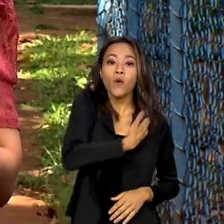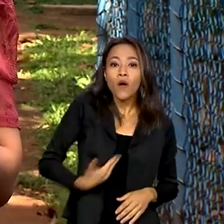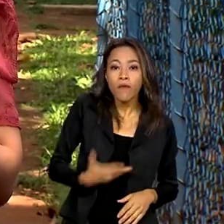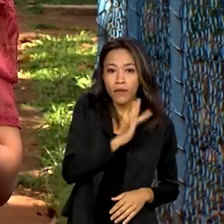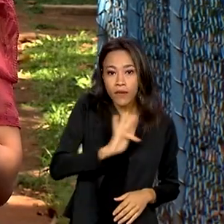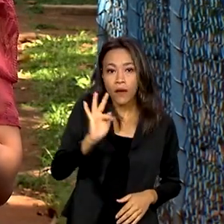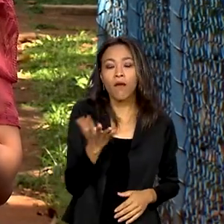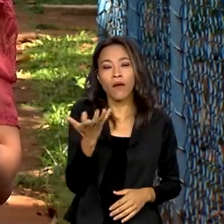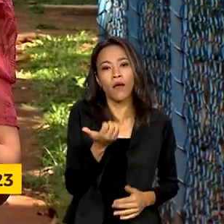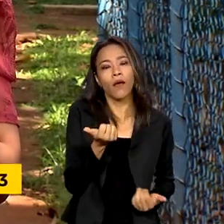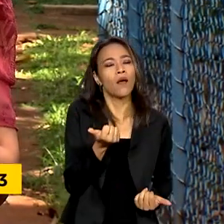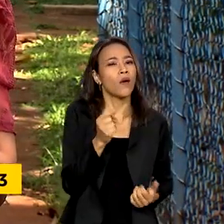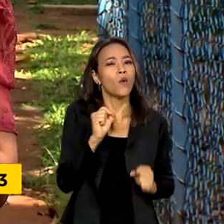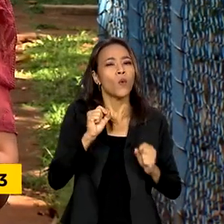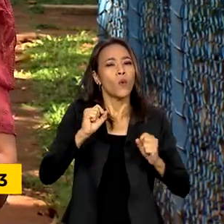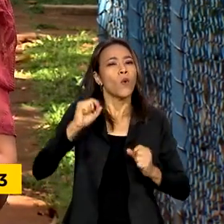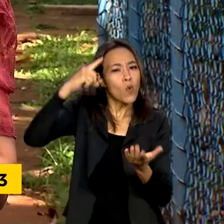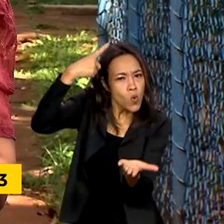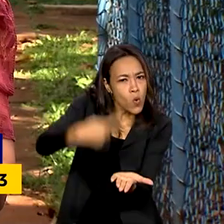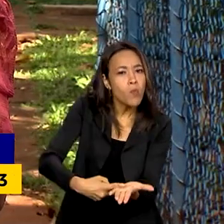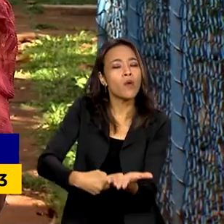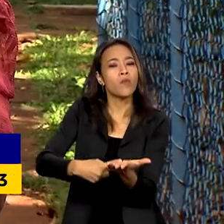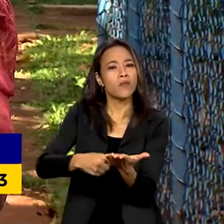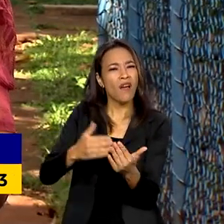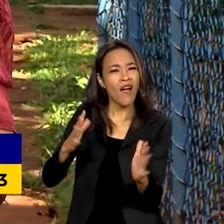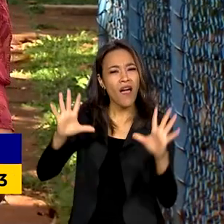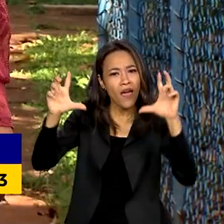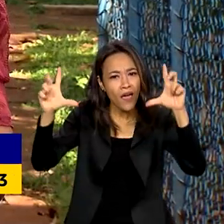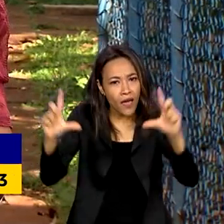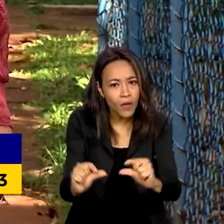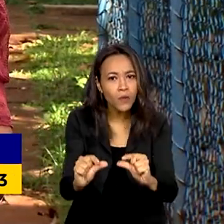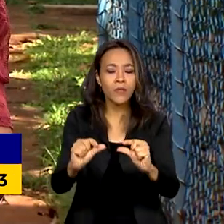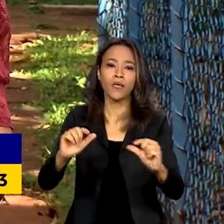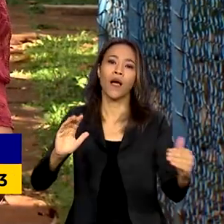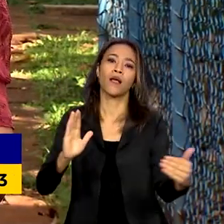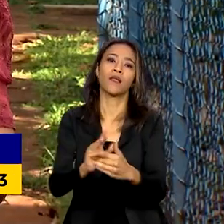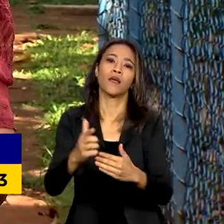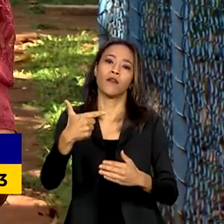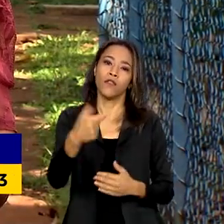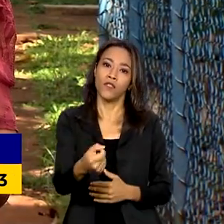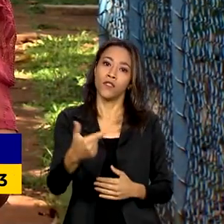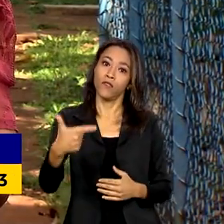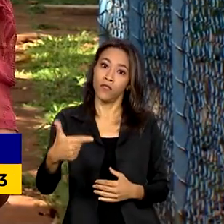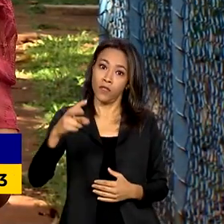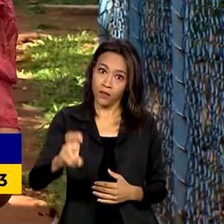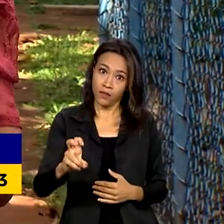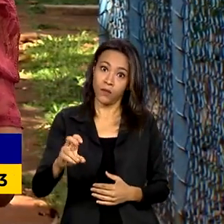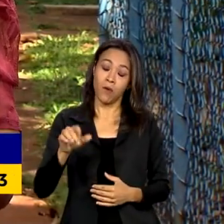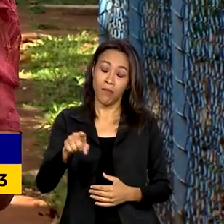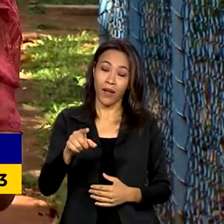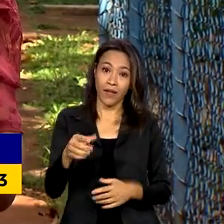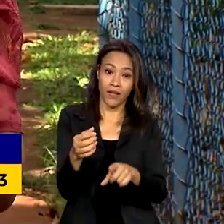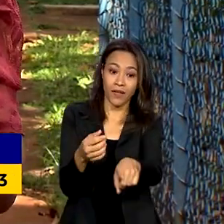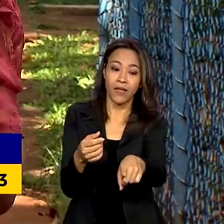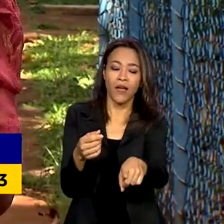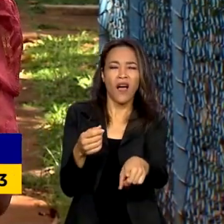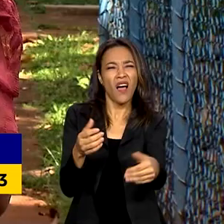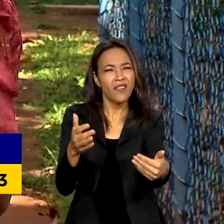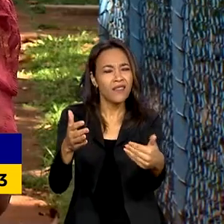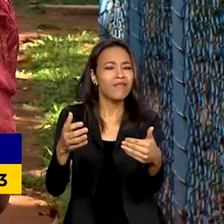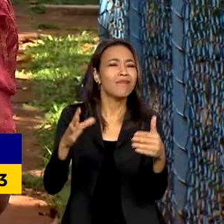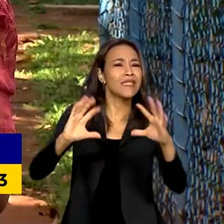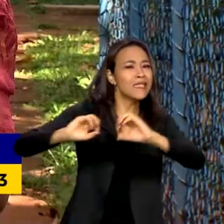reforçar o compromisso de reduzir até 2025 o número de casos para menos de 68 mil. Até 2030,